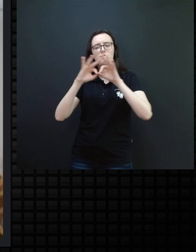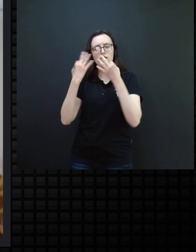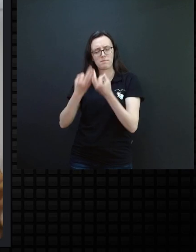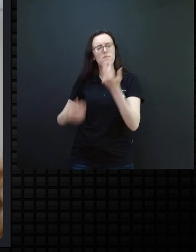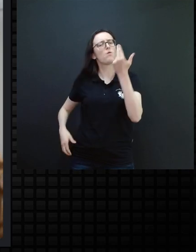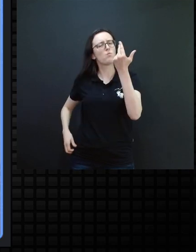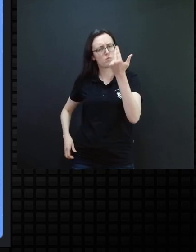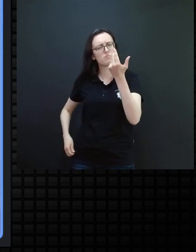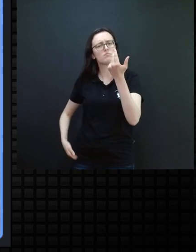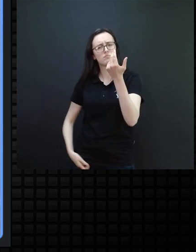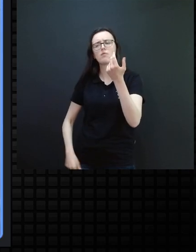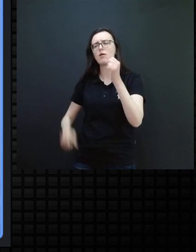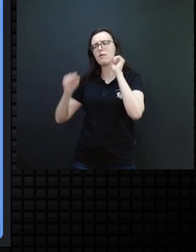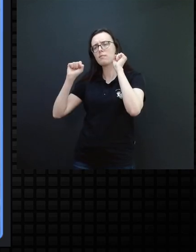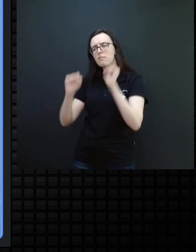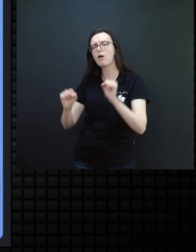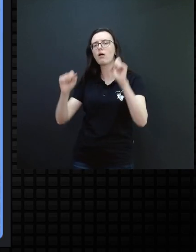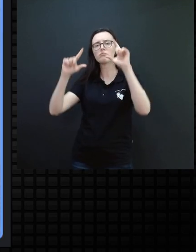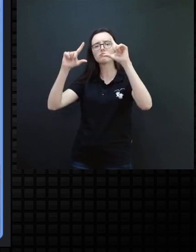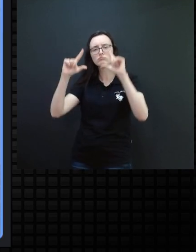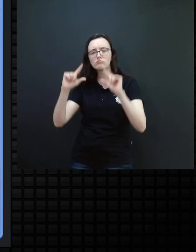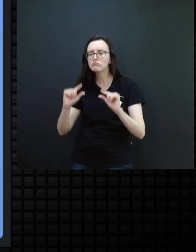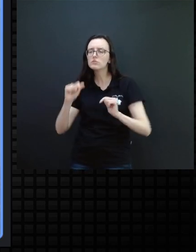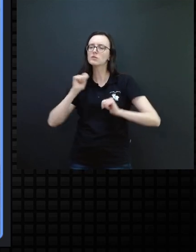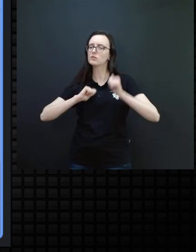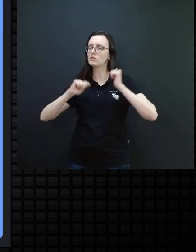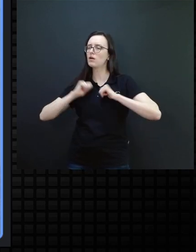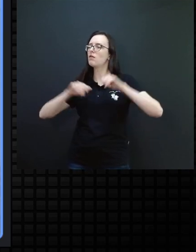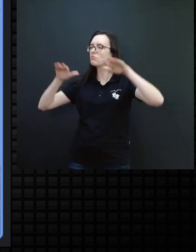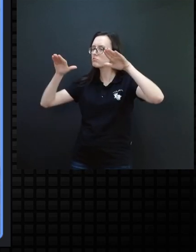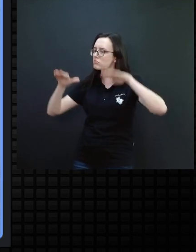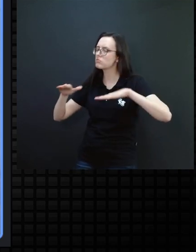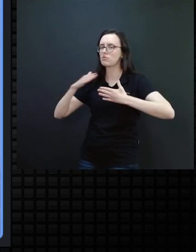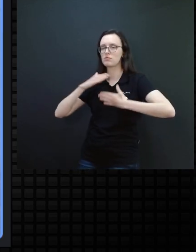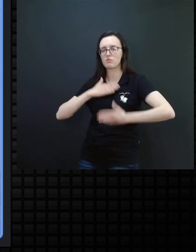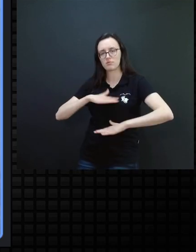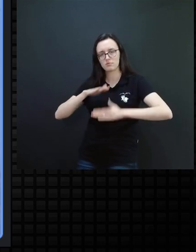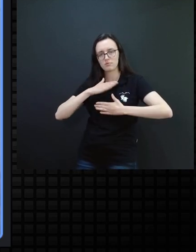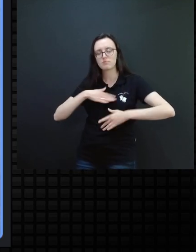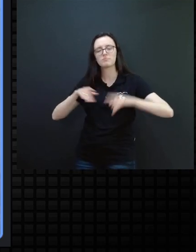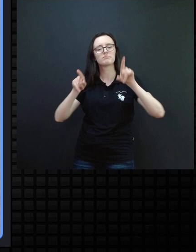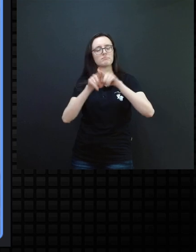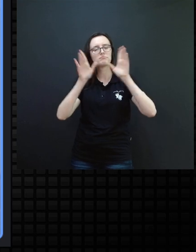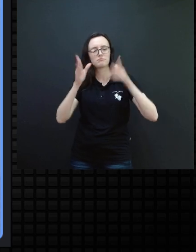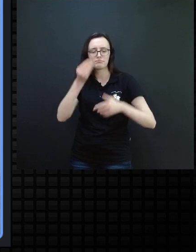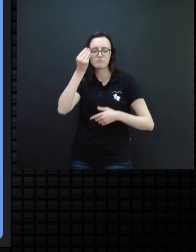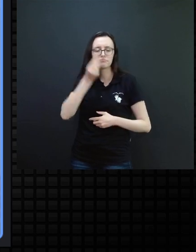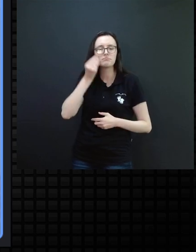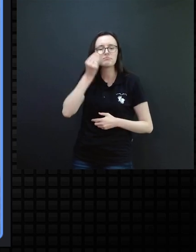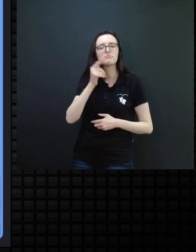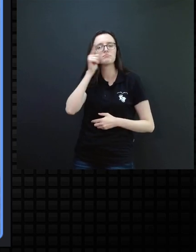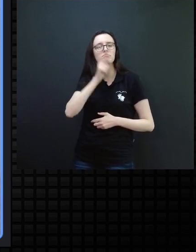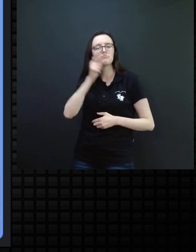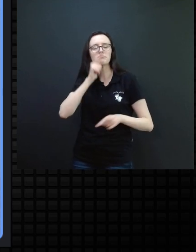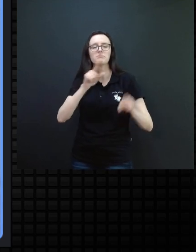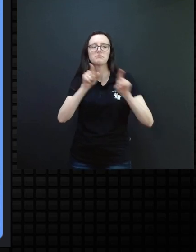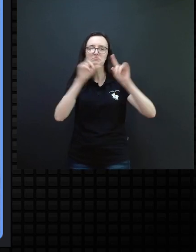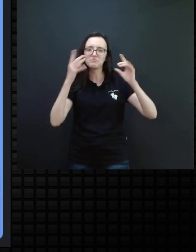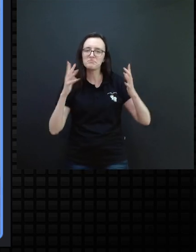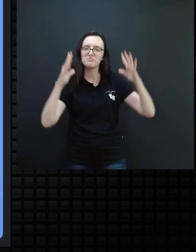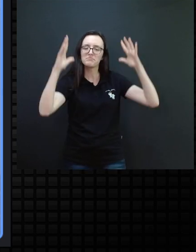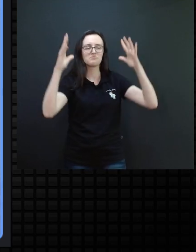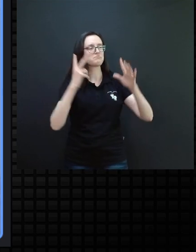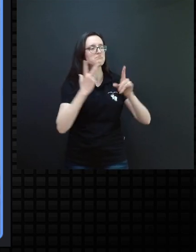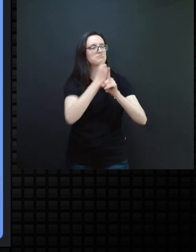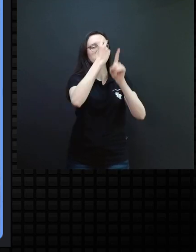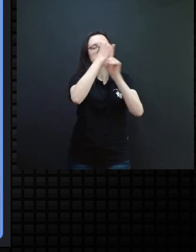possa diminuir o nível de ansiedade e vivenciar, né, e comemorar cada